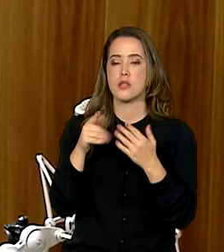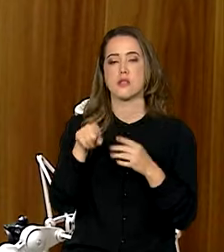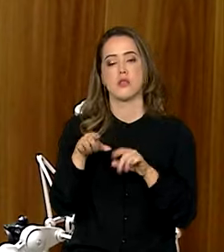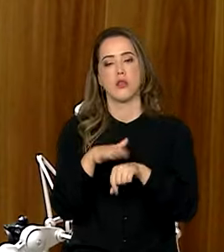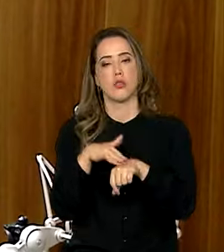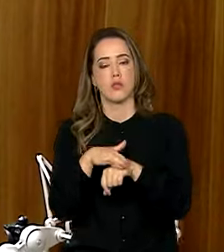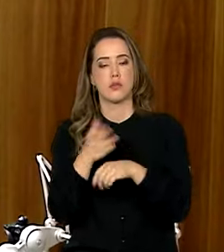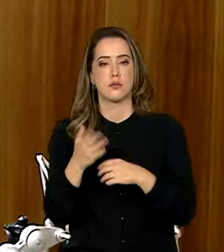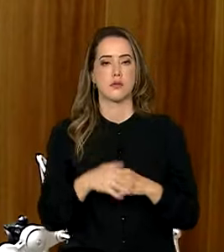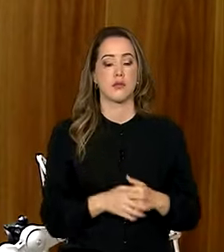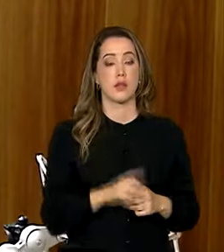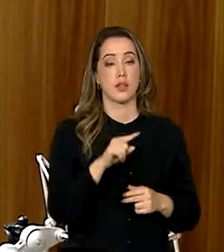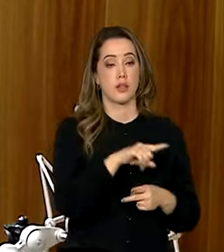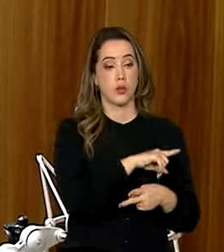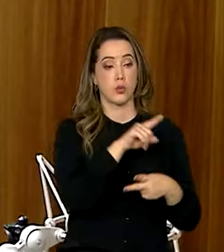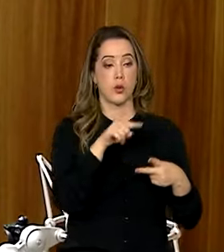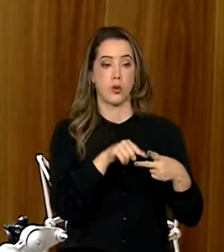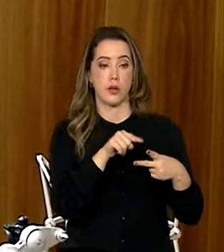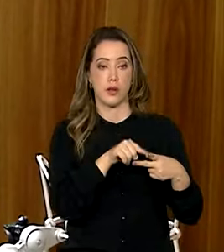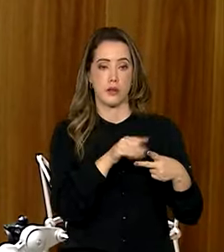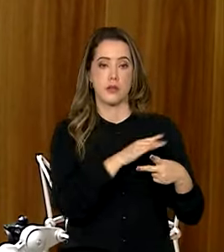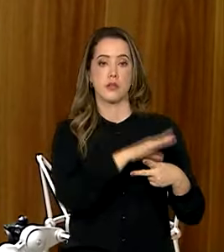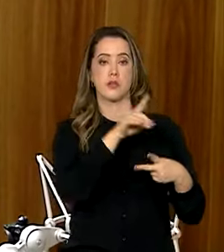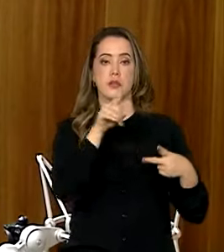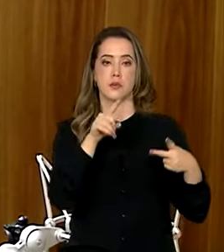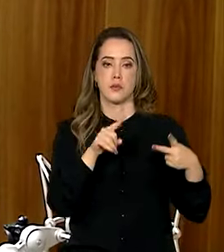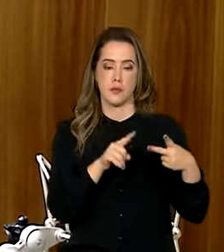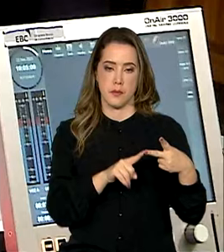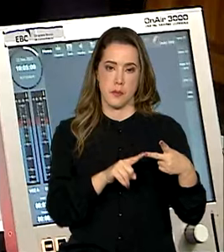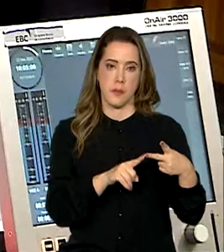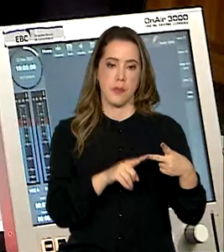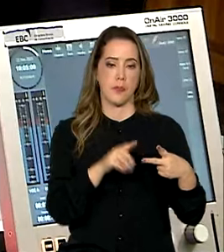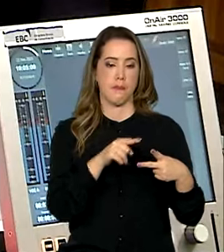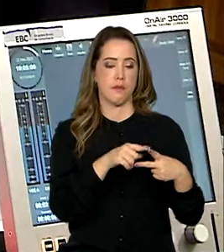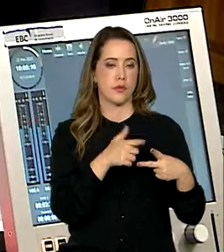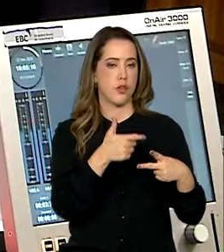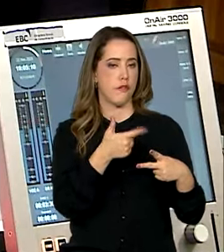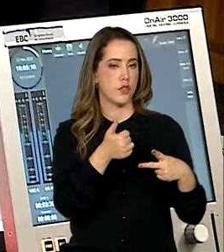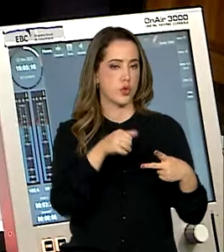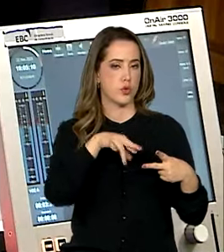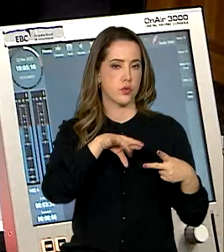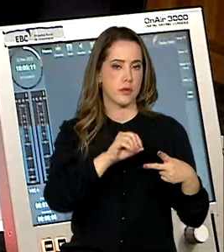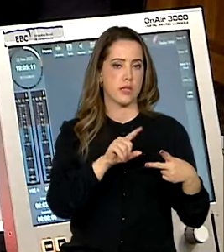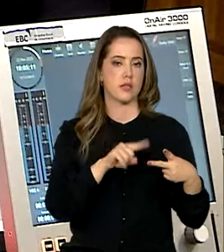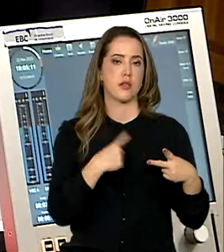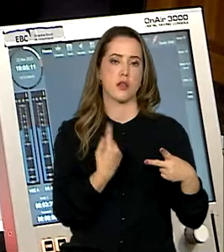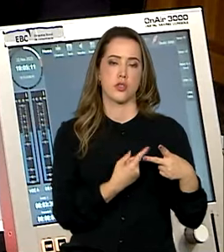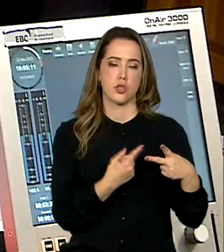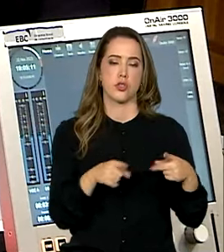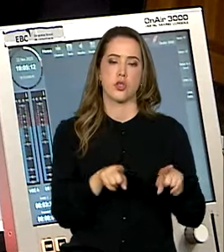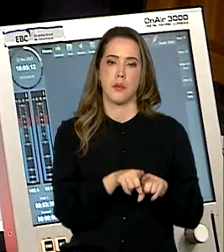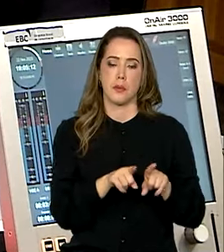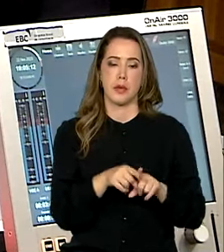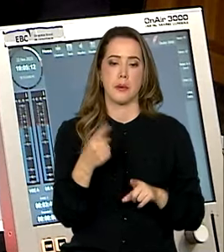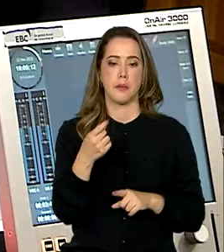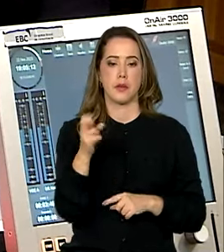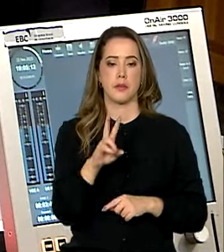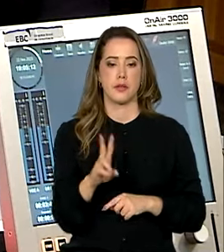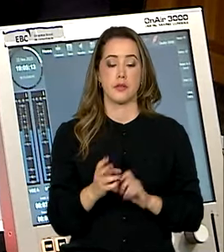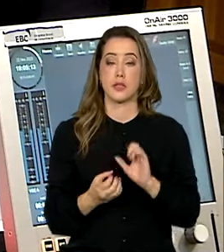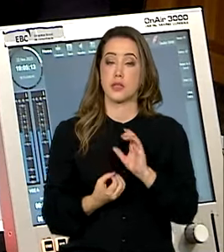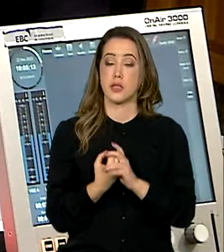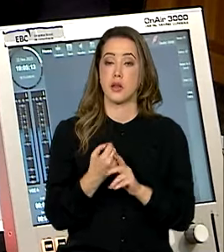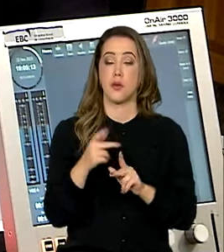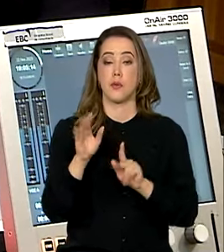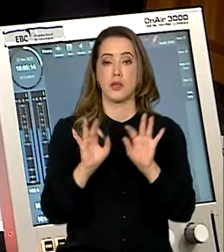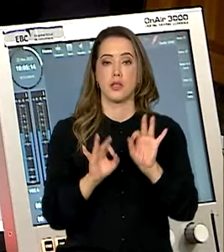ao PNGTAC, que é também um gancho do Aquilamba Brasil, que foi lançado em 21 de março, a gente também, pela primeira vez, está criando um